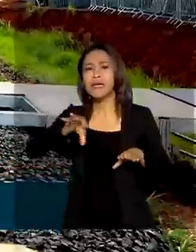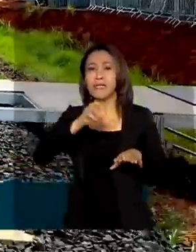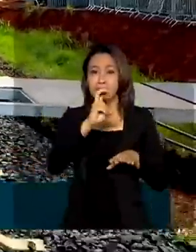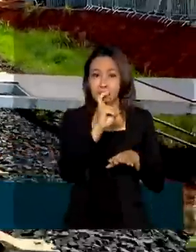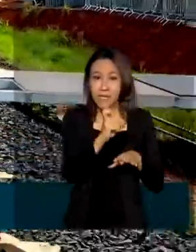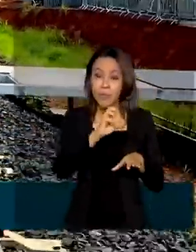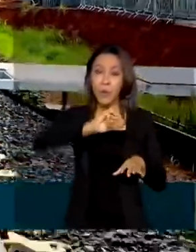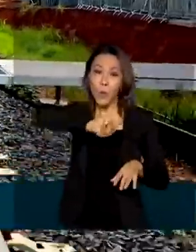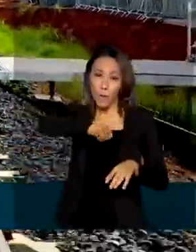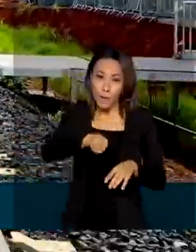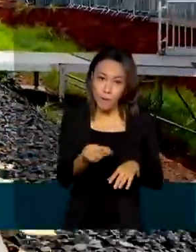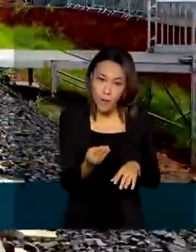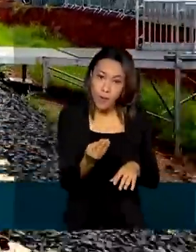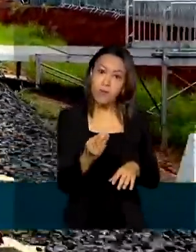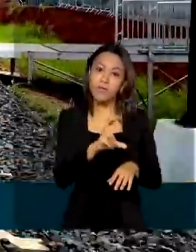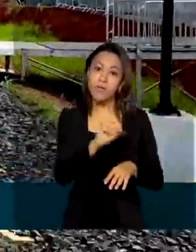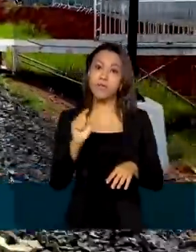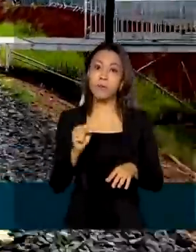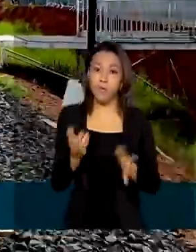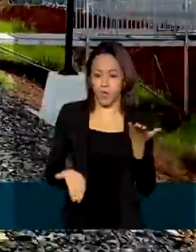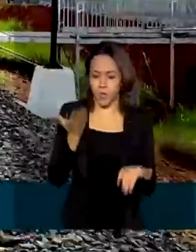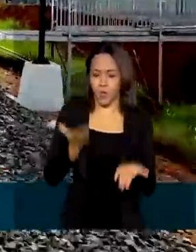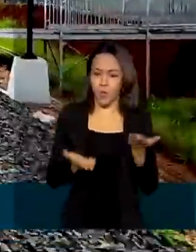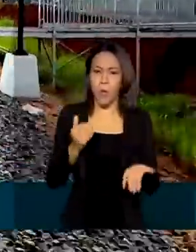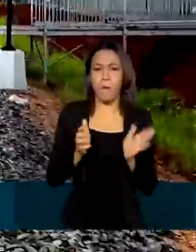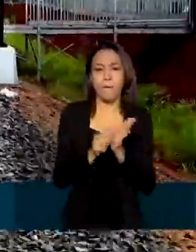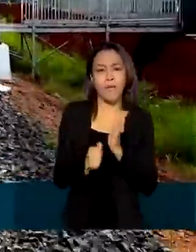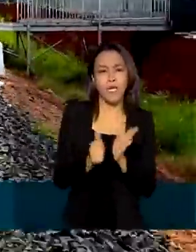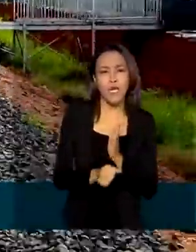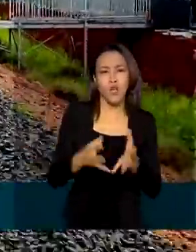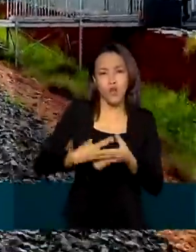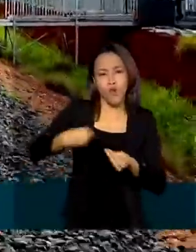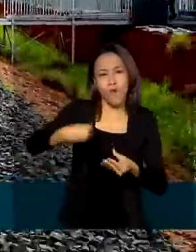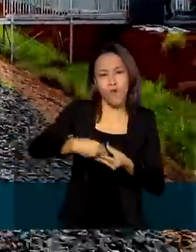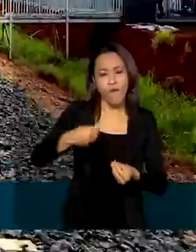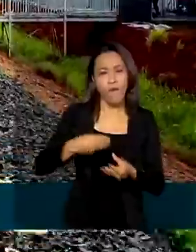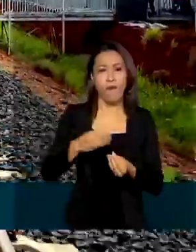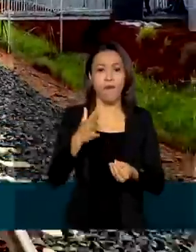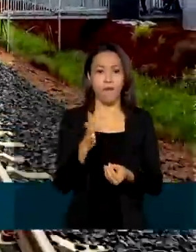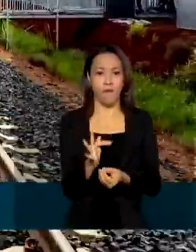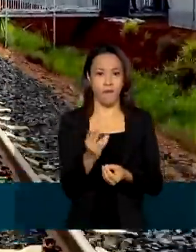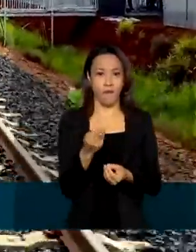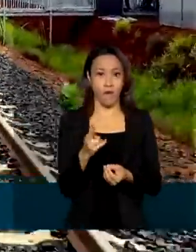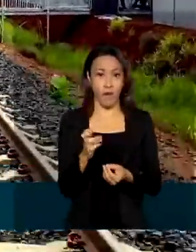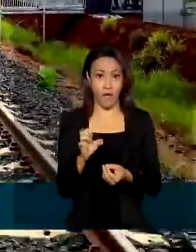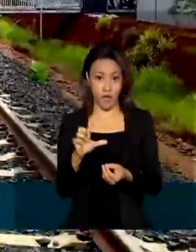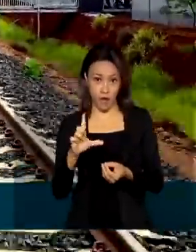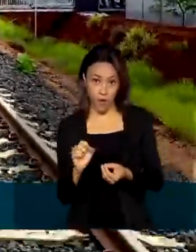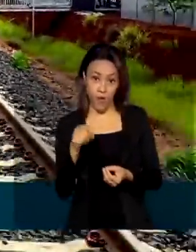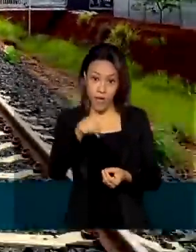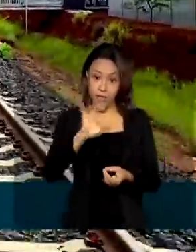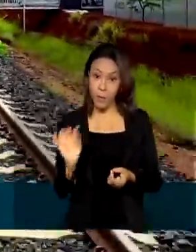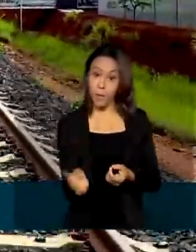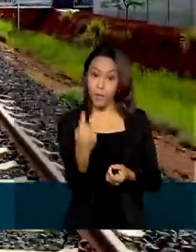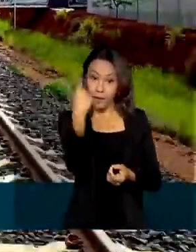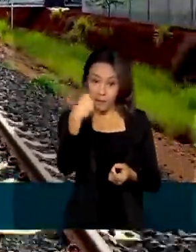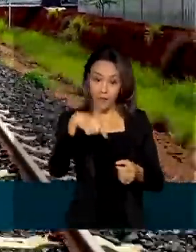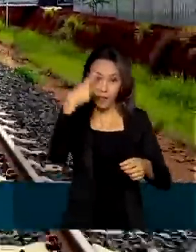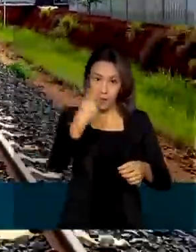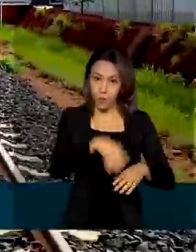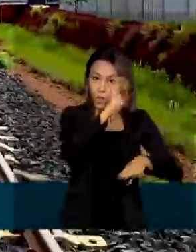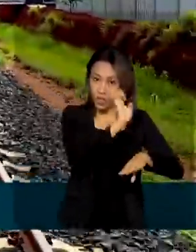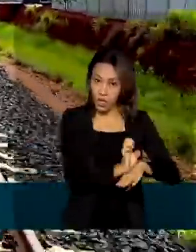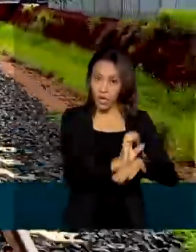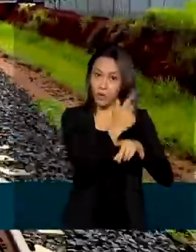meio de toneladas de soja, milho e farelo por ano. Este é o primeiro terminal que conecta o estado de